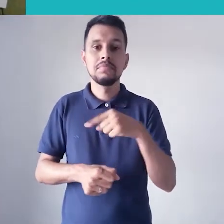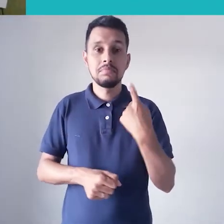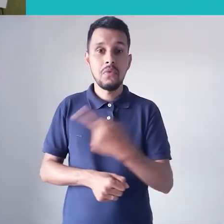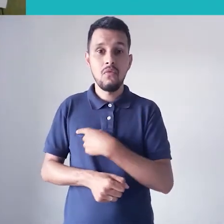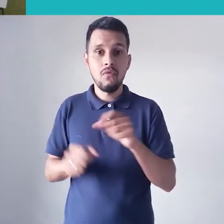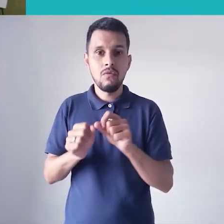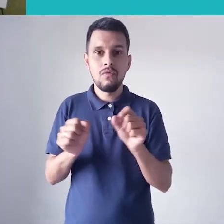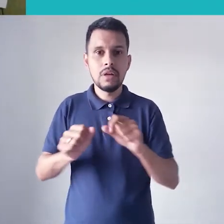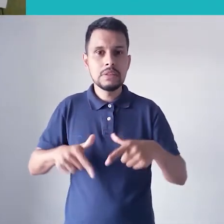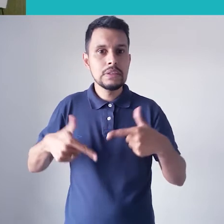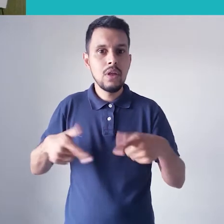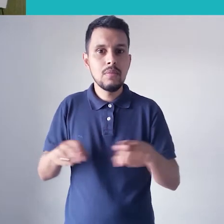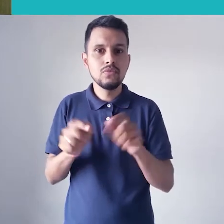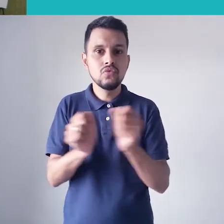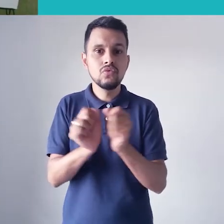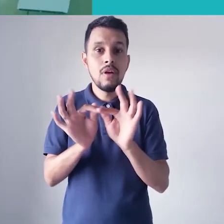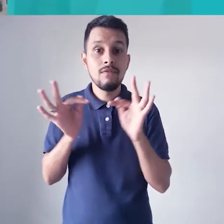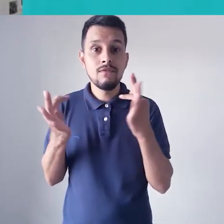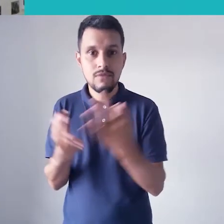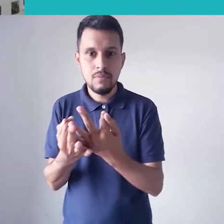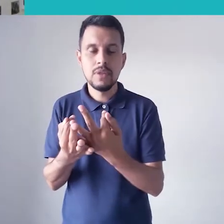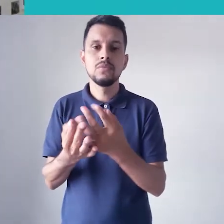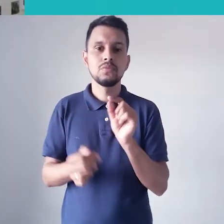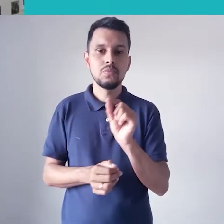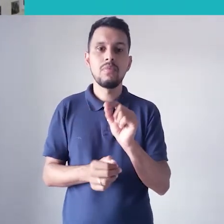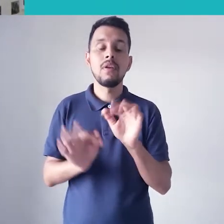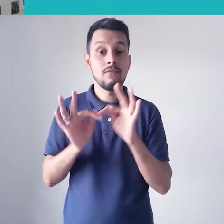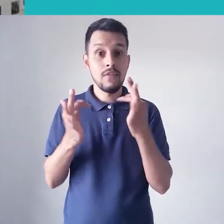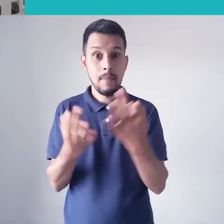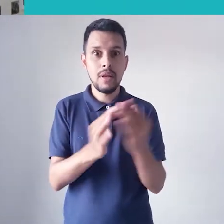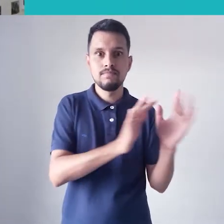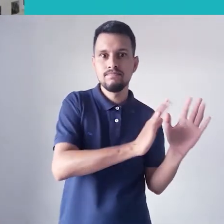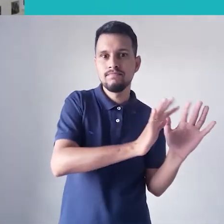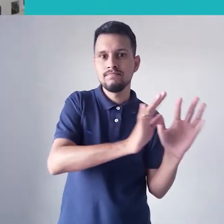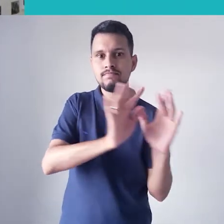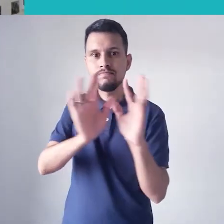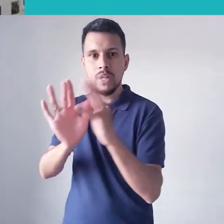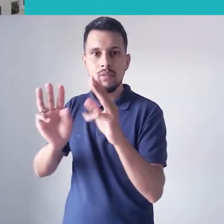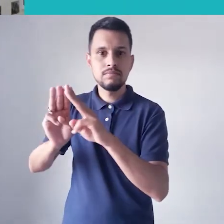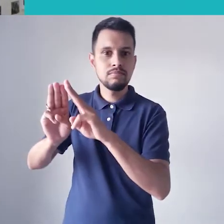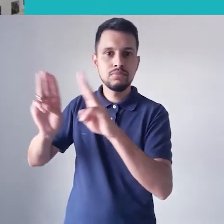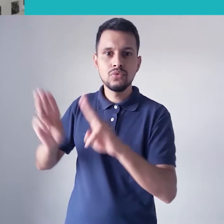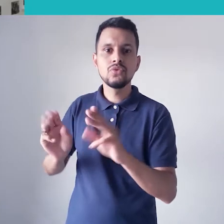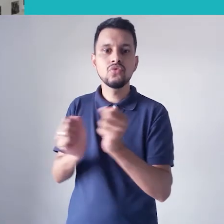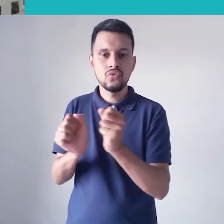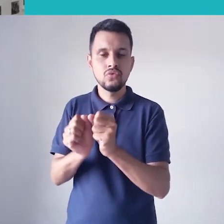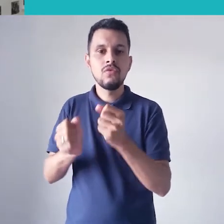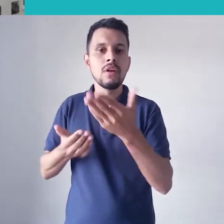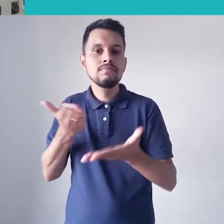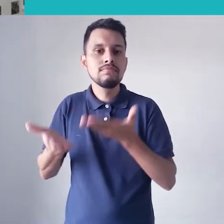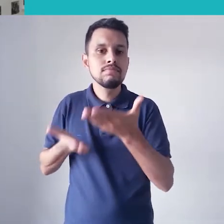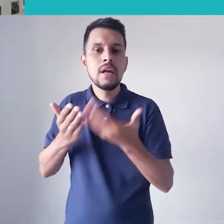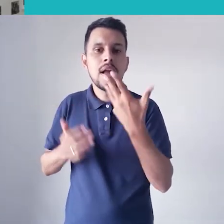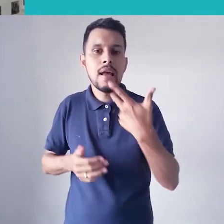ano, a gente faz essa ação com os pais. Então, os pais, as famílias vão no museu